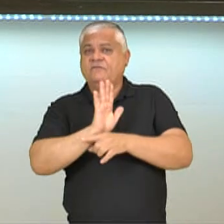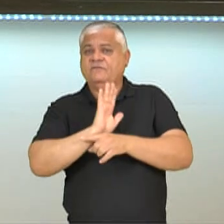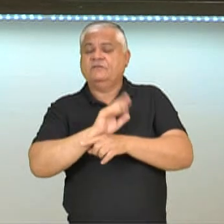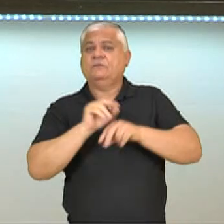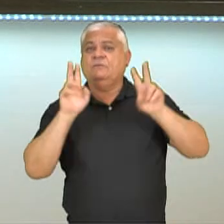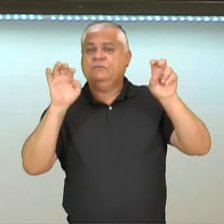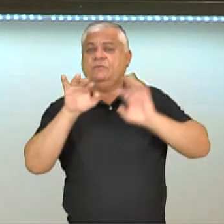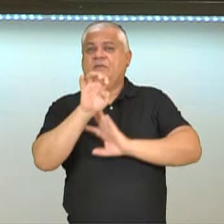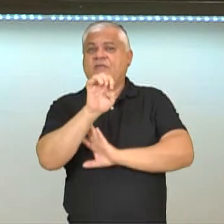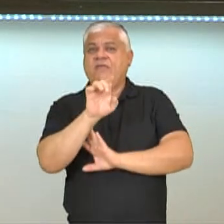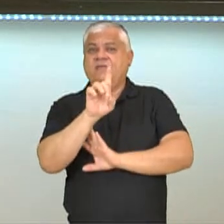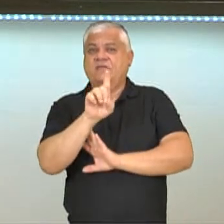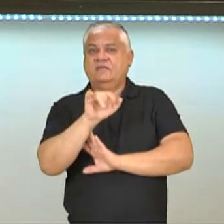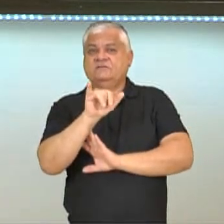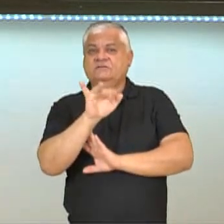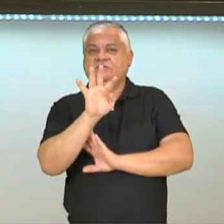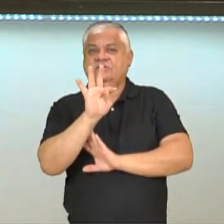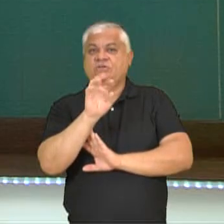sobre o editorial.